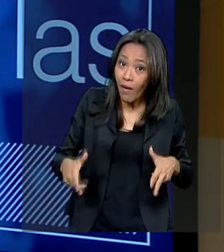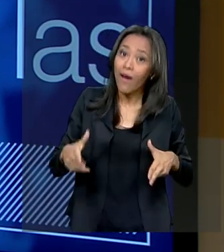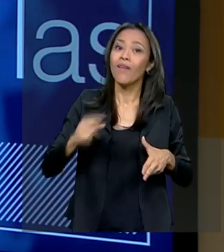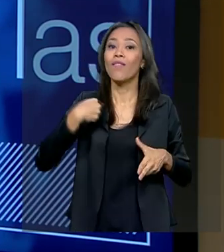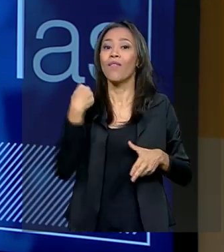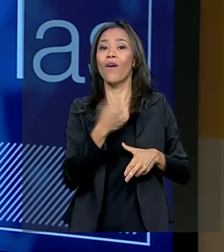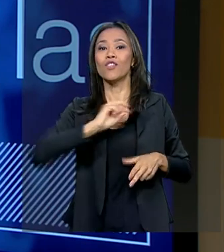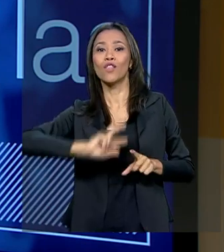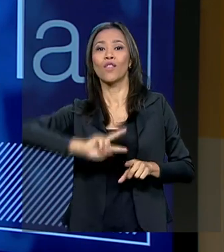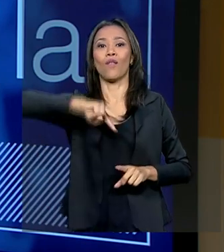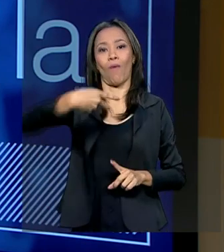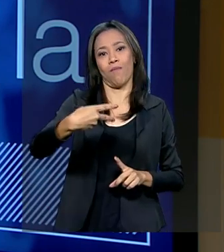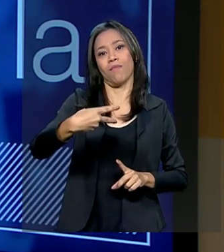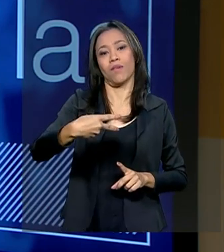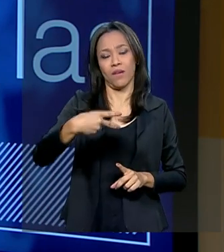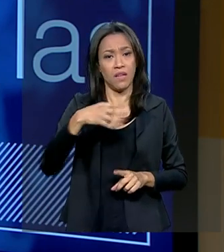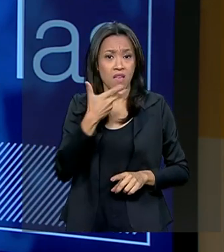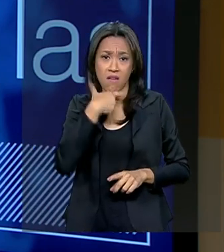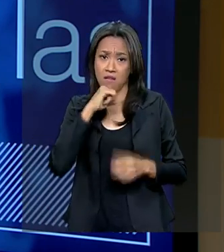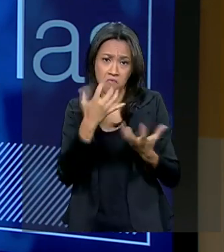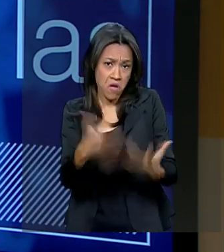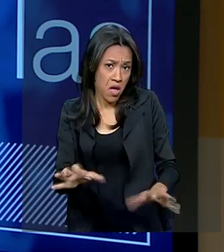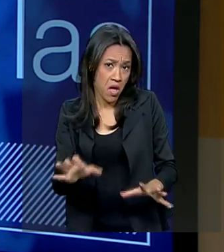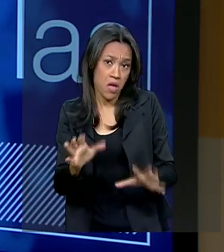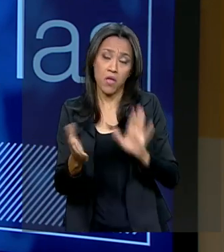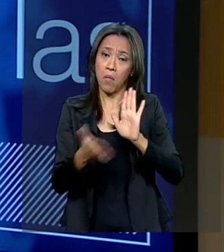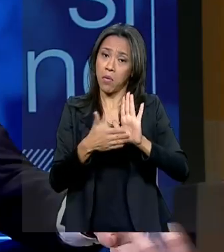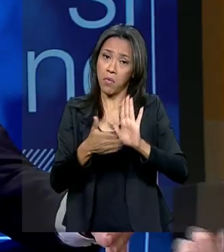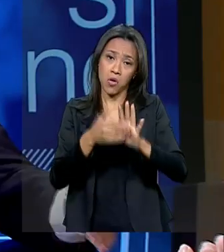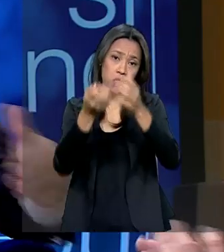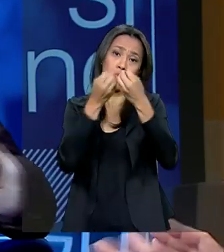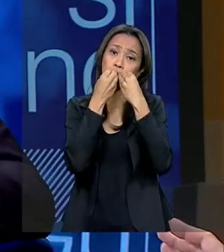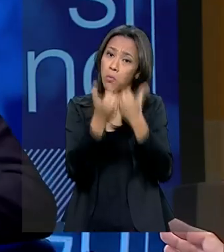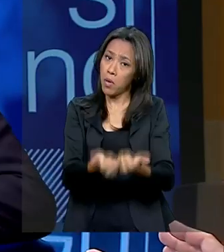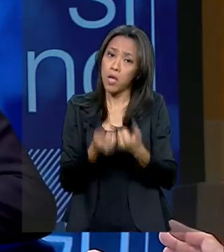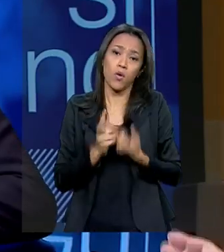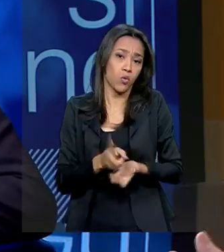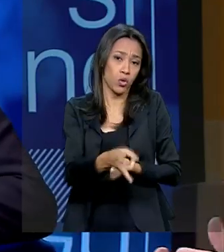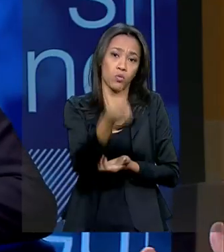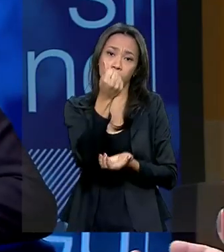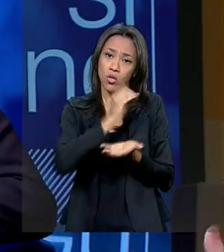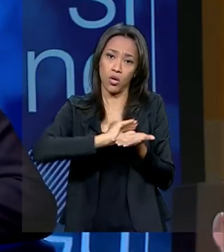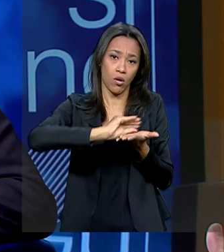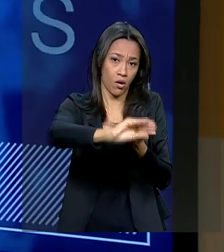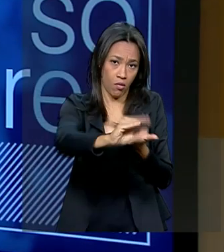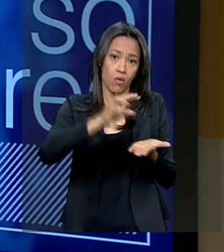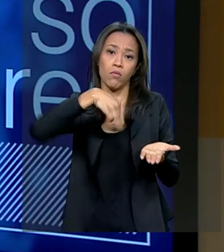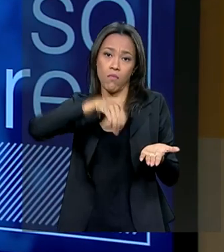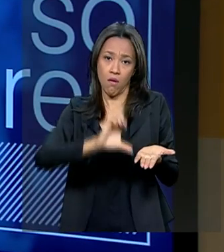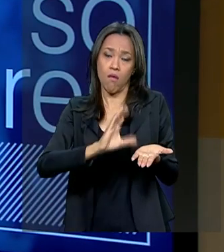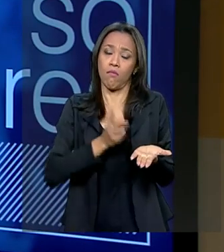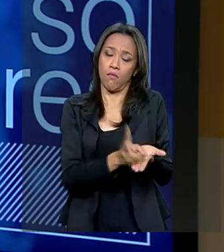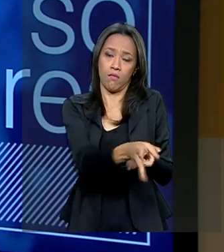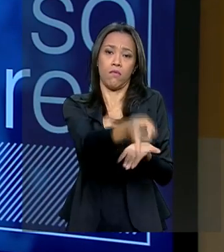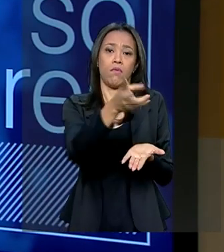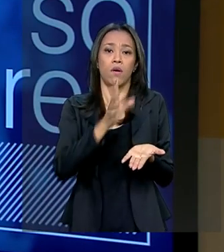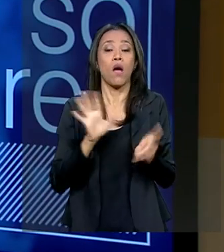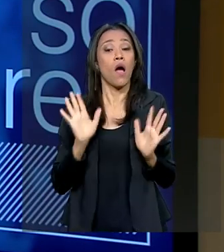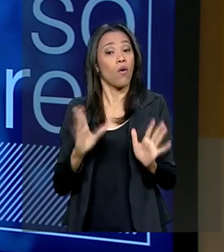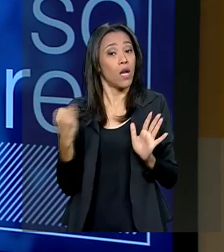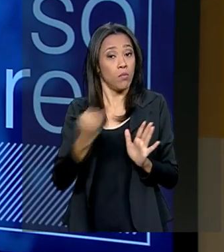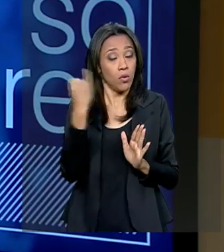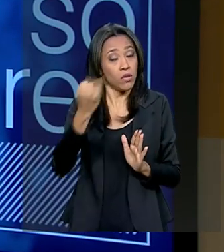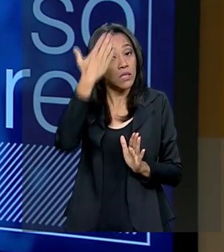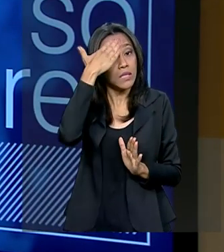aderirem ao Futurice. Quem não quiser aderir, não precisa aderir. Vai continuar recebendo os recursos da região. Agora, é importante saber o seguinte, quando